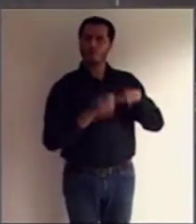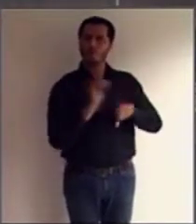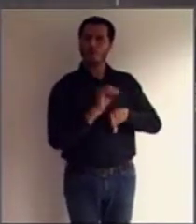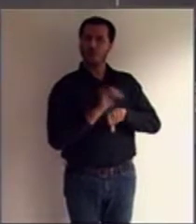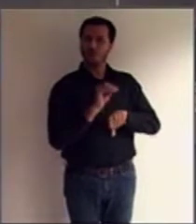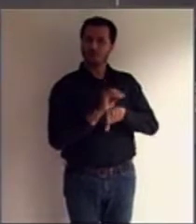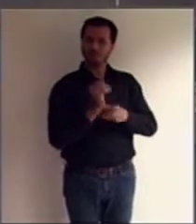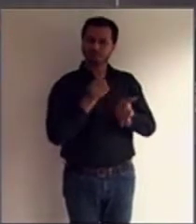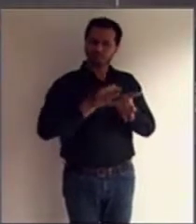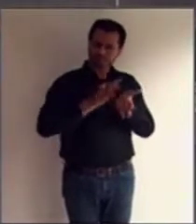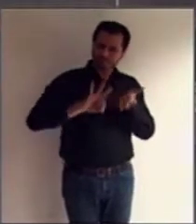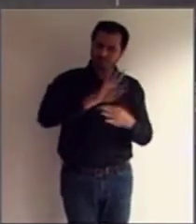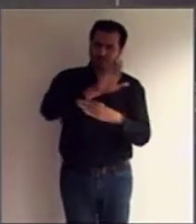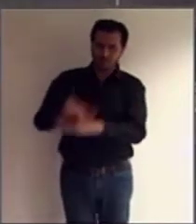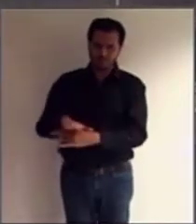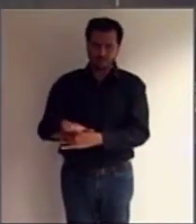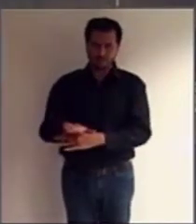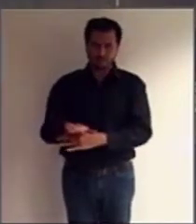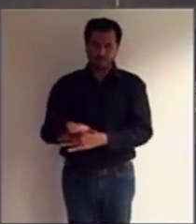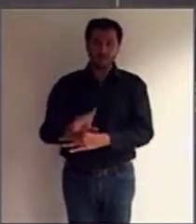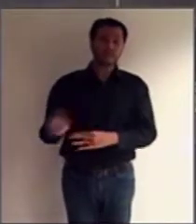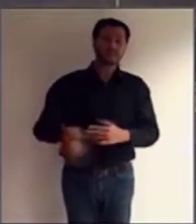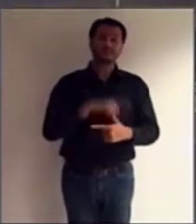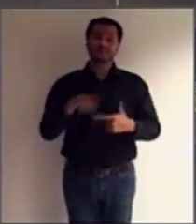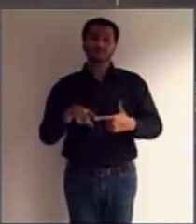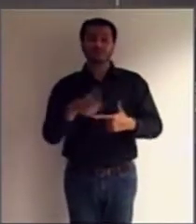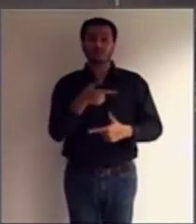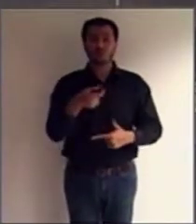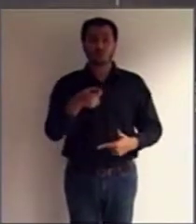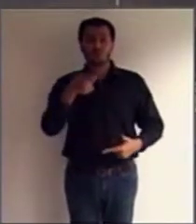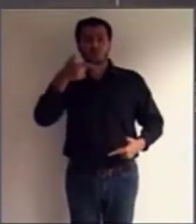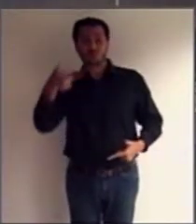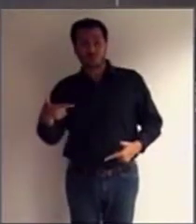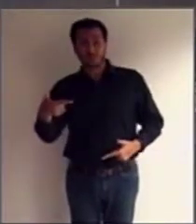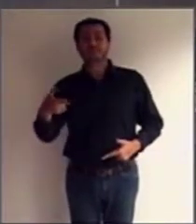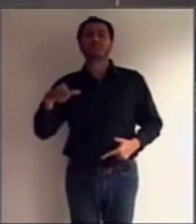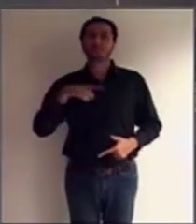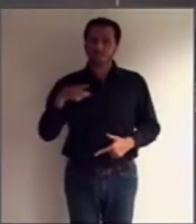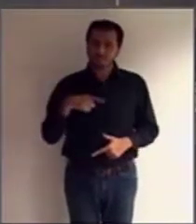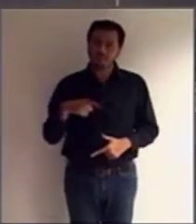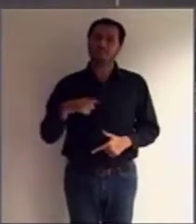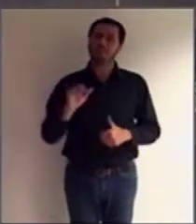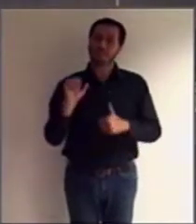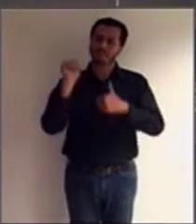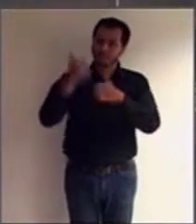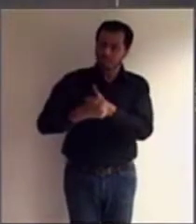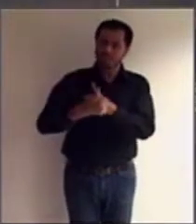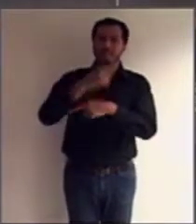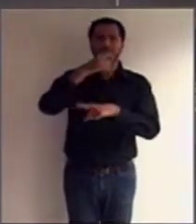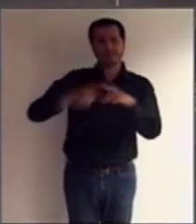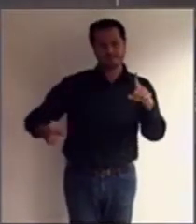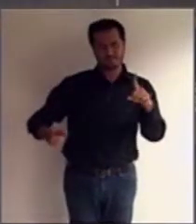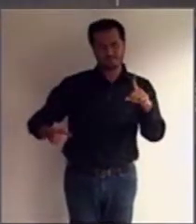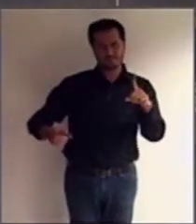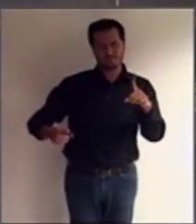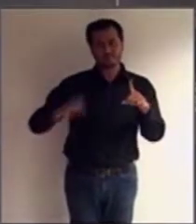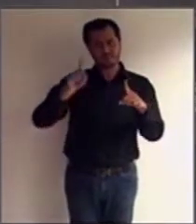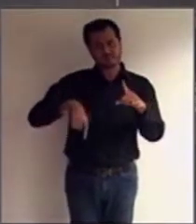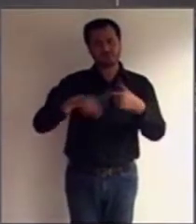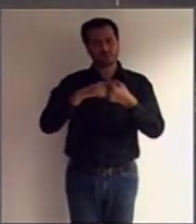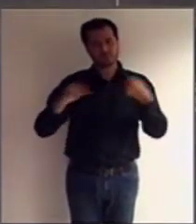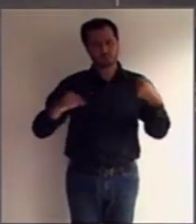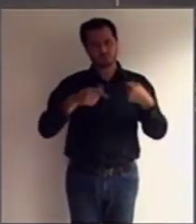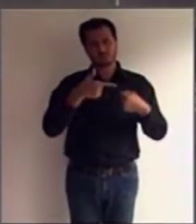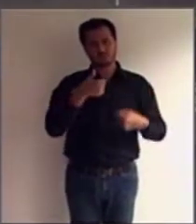a lei passa a permitir a interdição parcial. É o que diz o artigo 1772 do Código Civil, ao